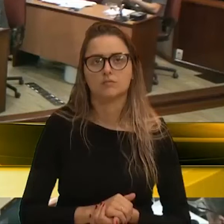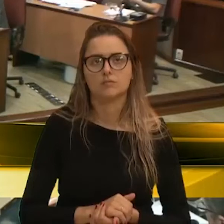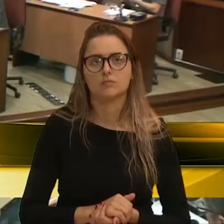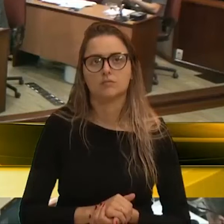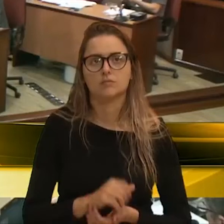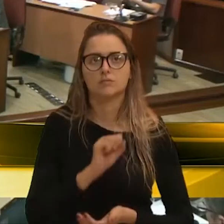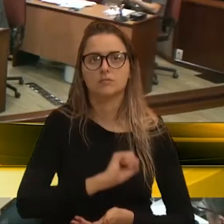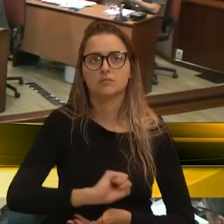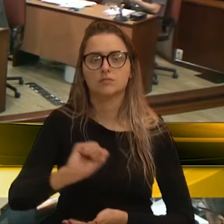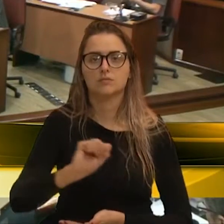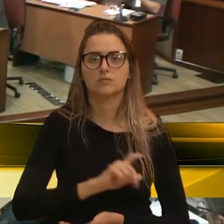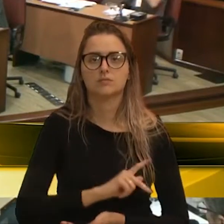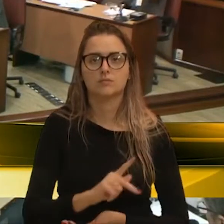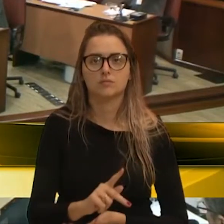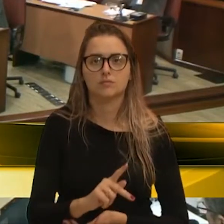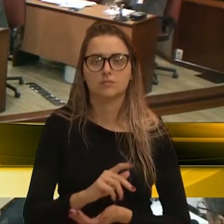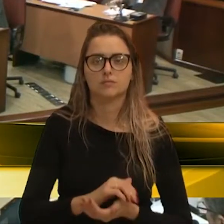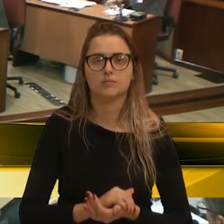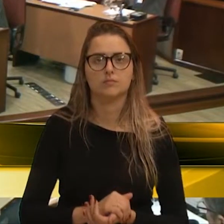Senhor presidente,